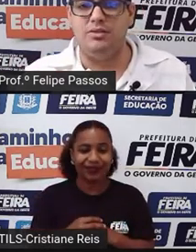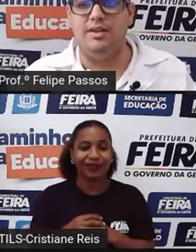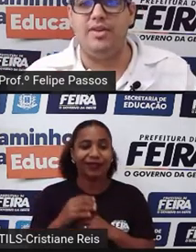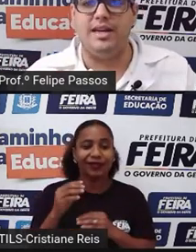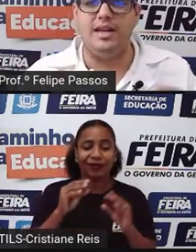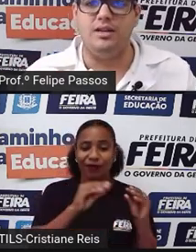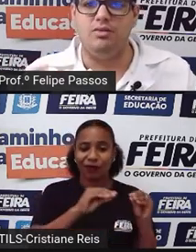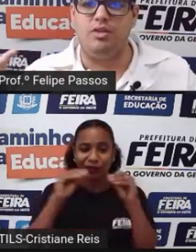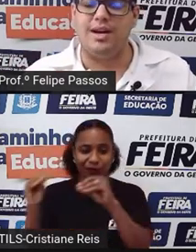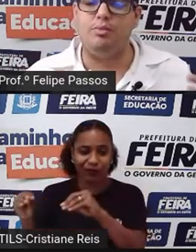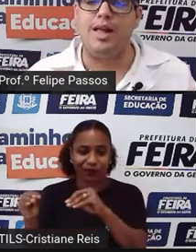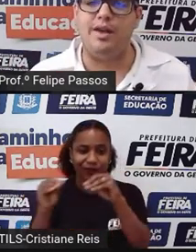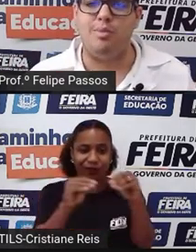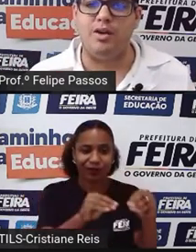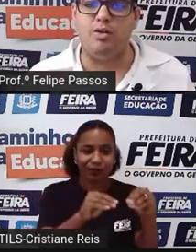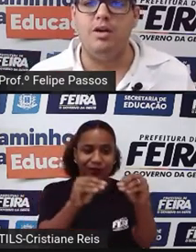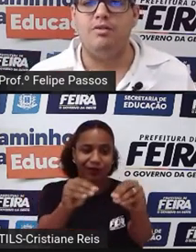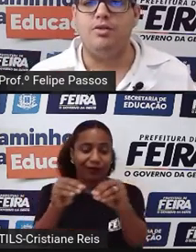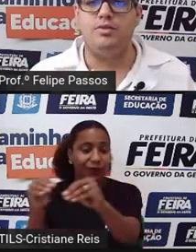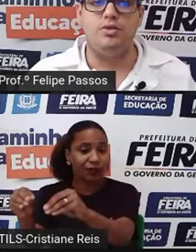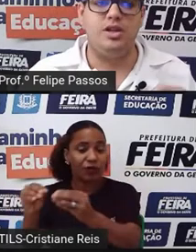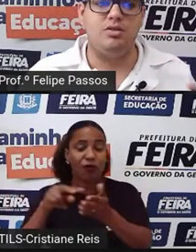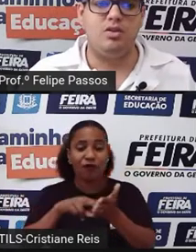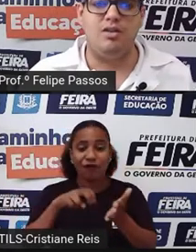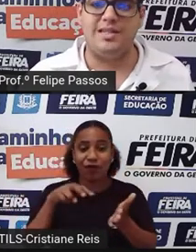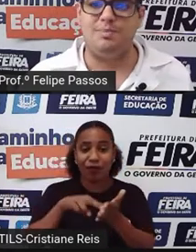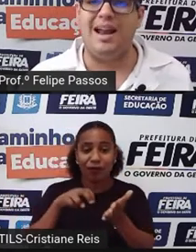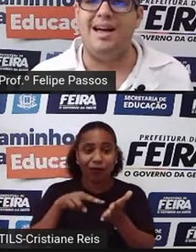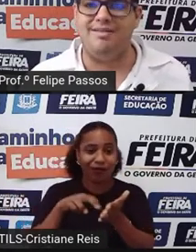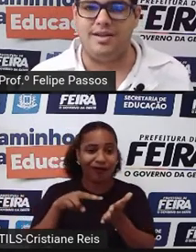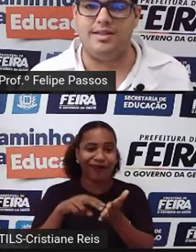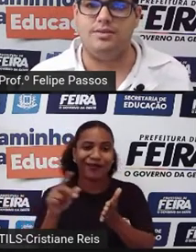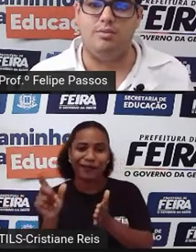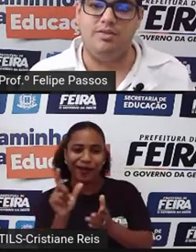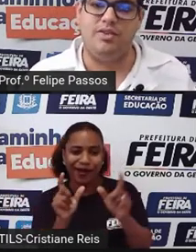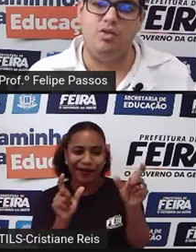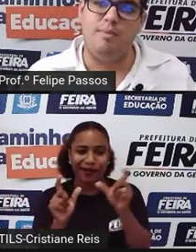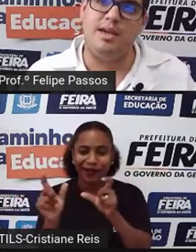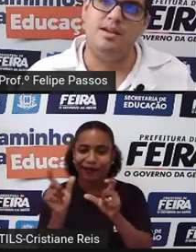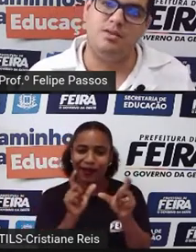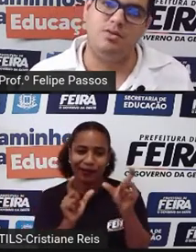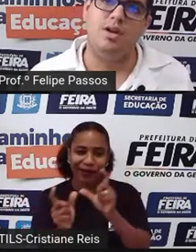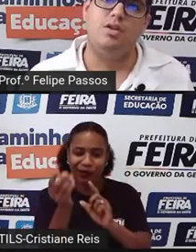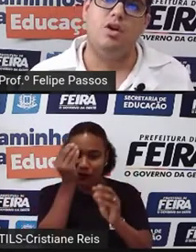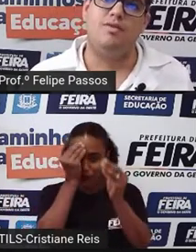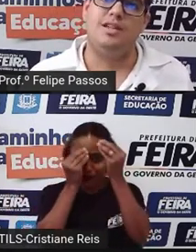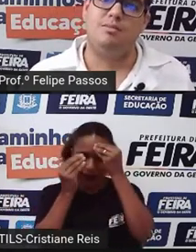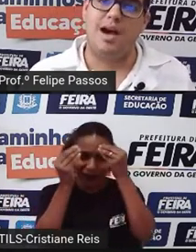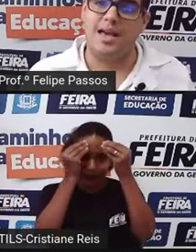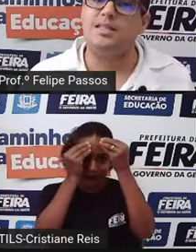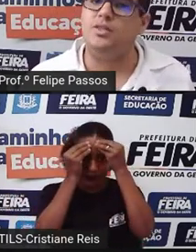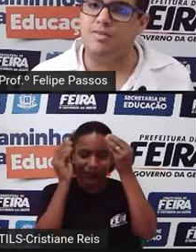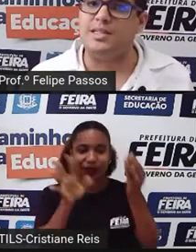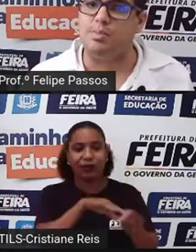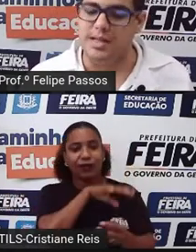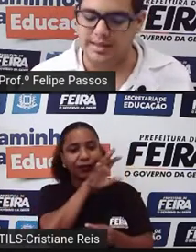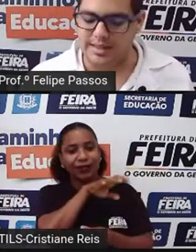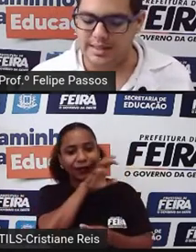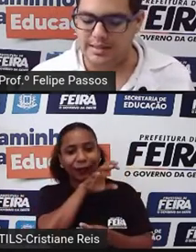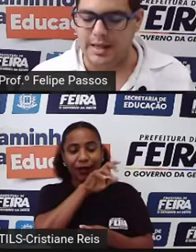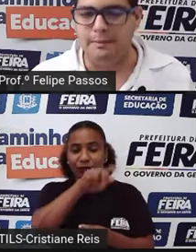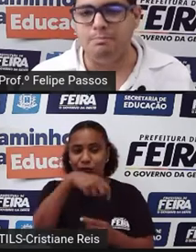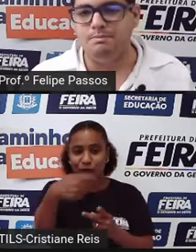migrando, ele foi criando um vocabulário maior. Foram surgindo novas palavras, o ser humano foi nomeando novos animais, novas